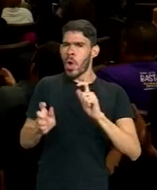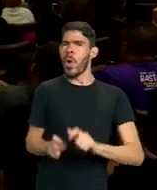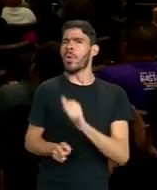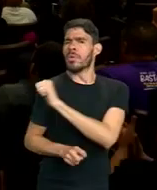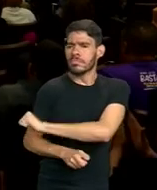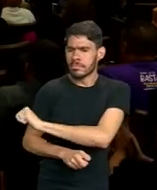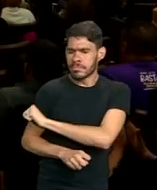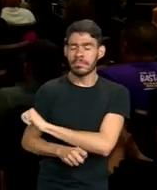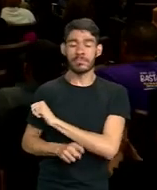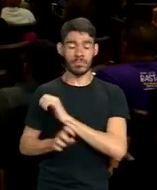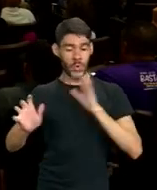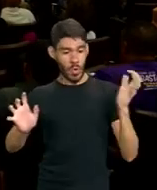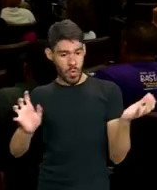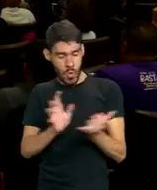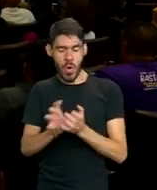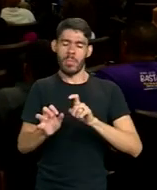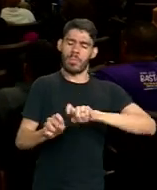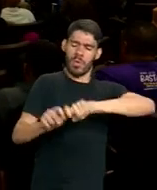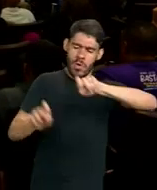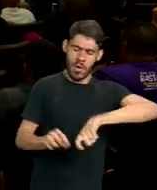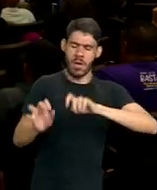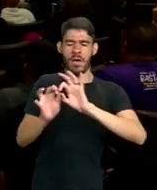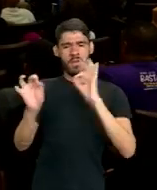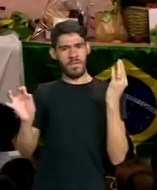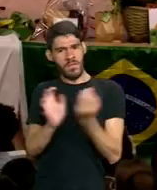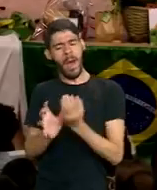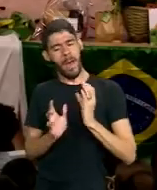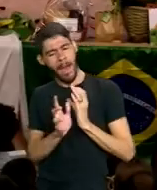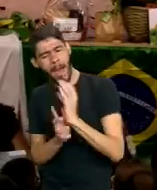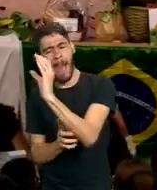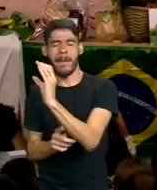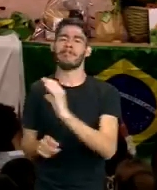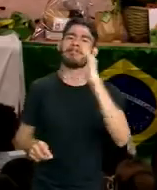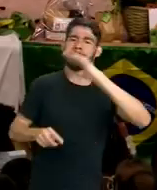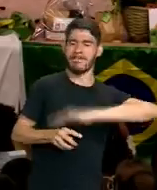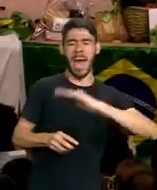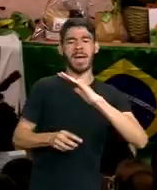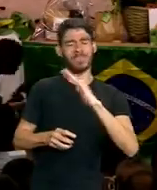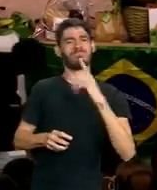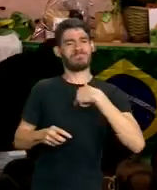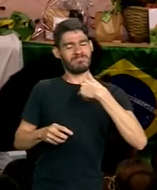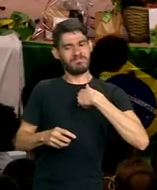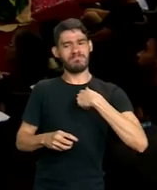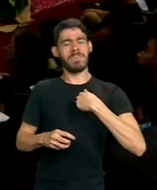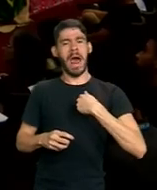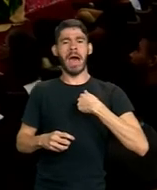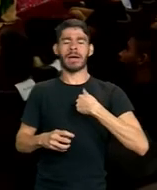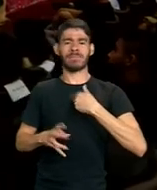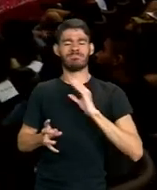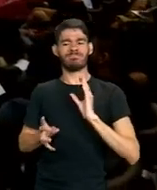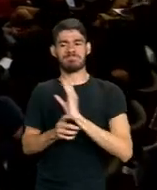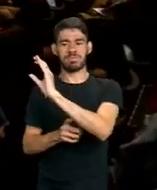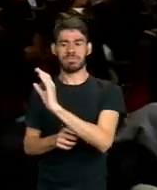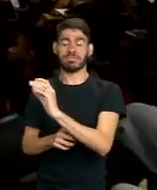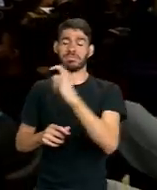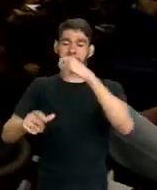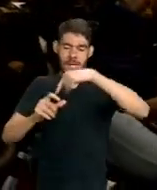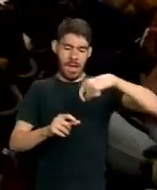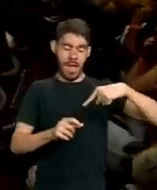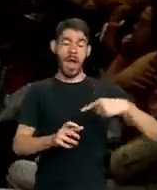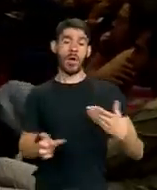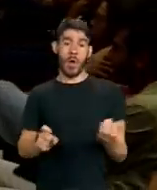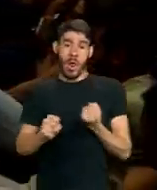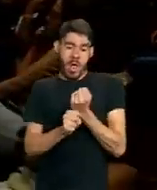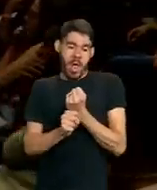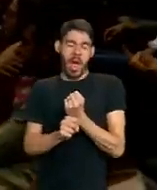Os agricultores familiares terão mais dinheiro para financiar suas plantações este ano. O anúncio foi feito durante